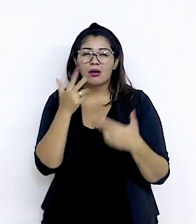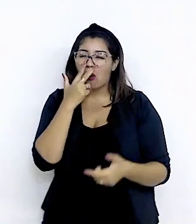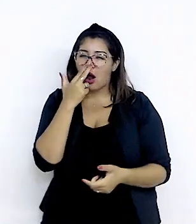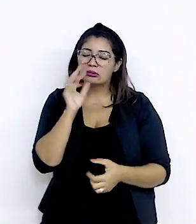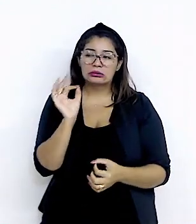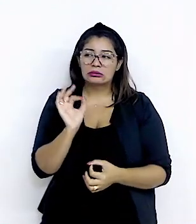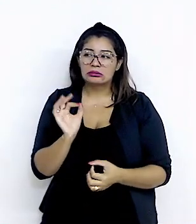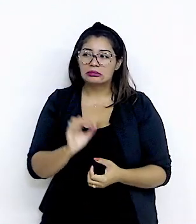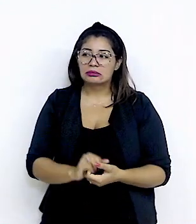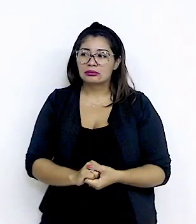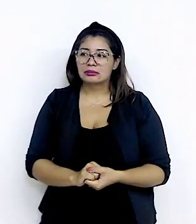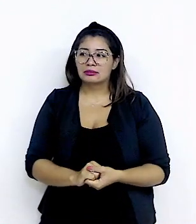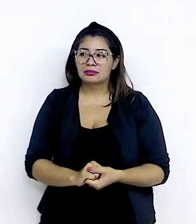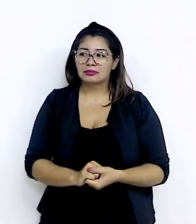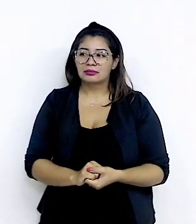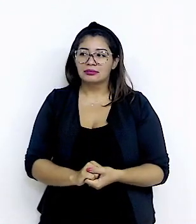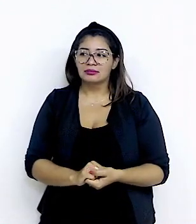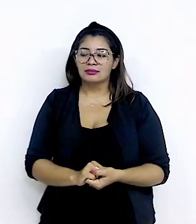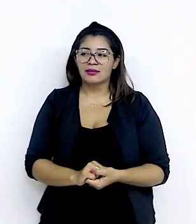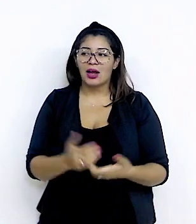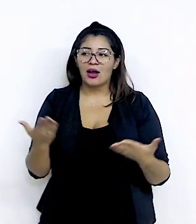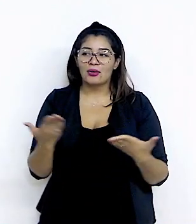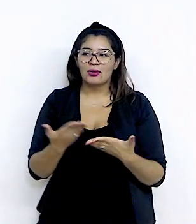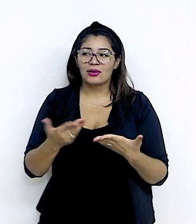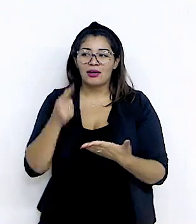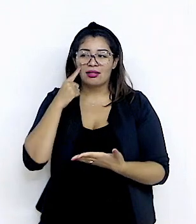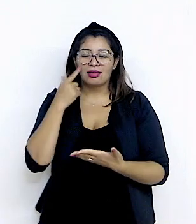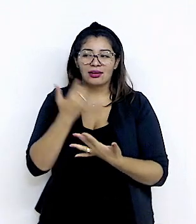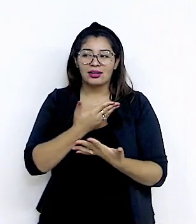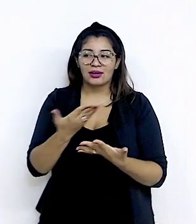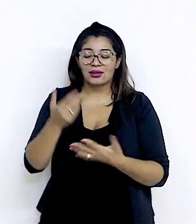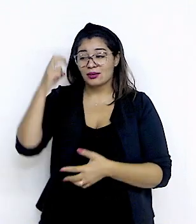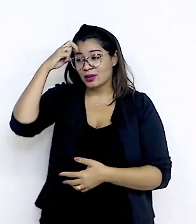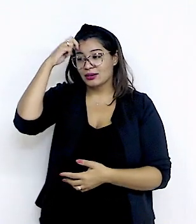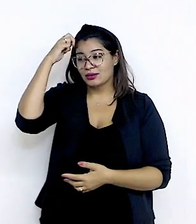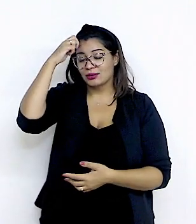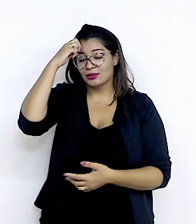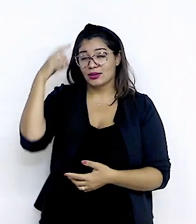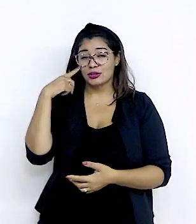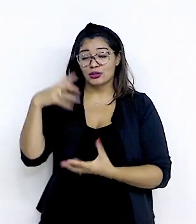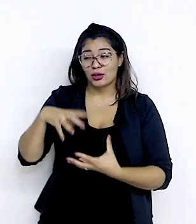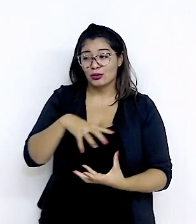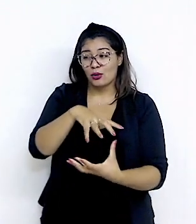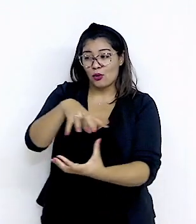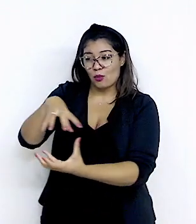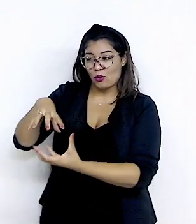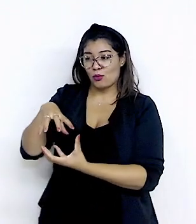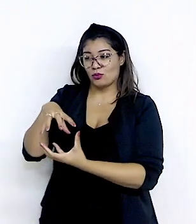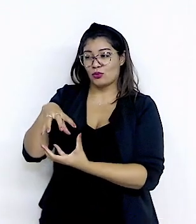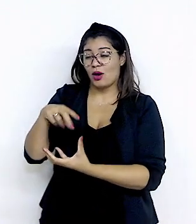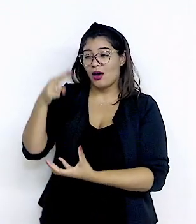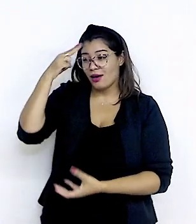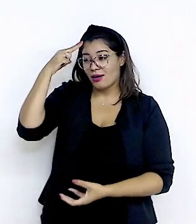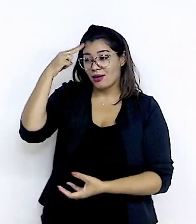que certamente merecerá a visita Agora, além desse aspecto cultural de se estar no mundo árabe, portanto, visitar os